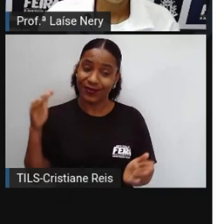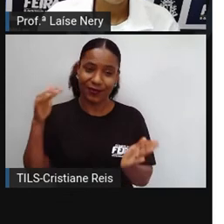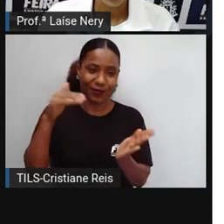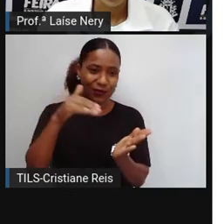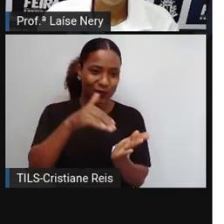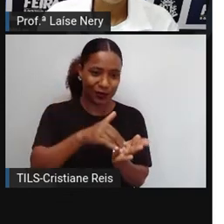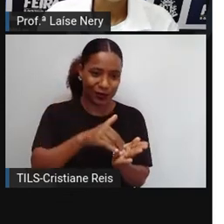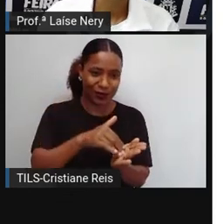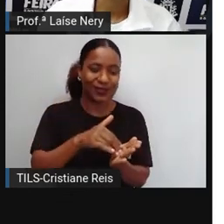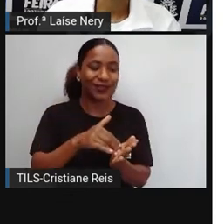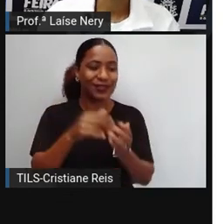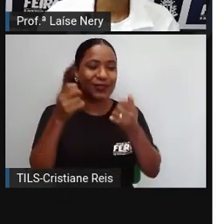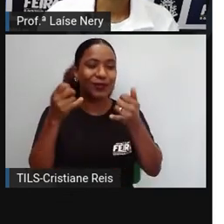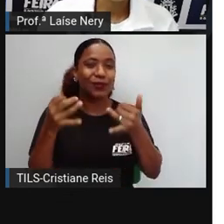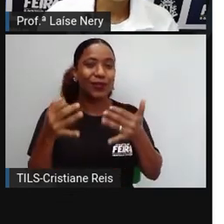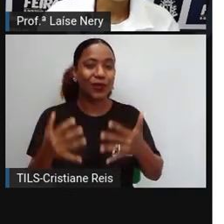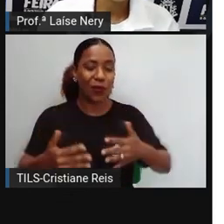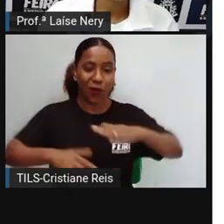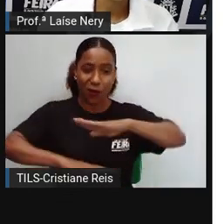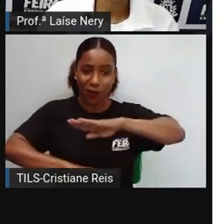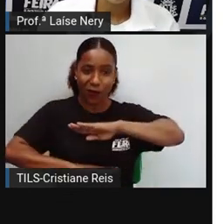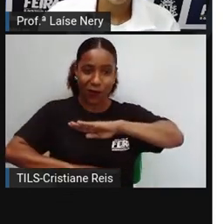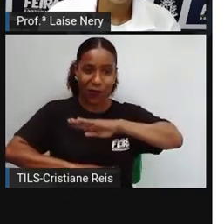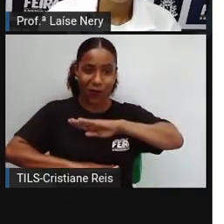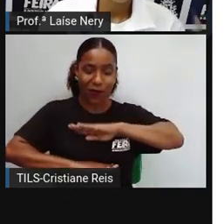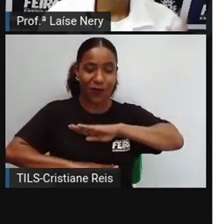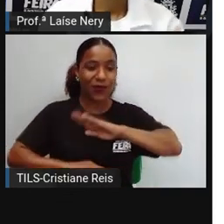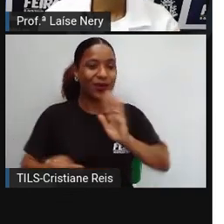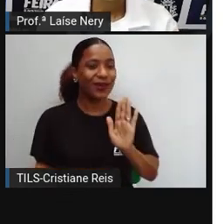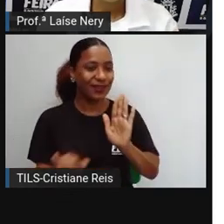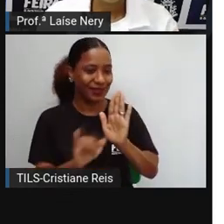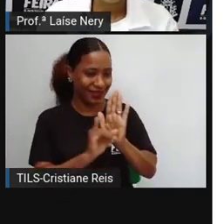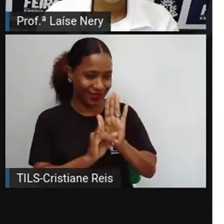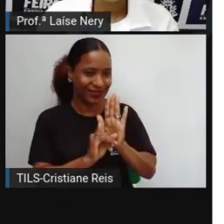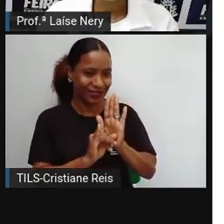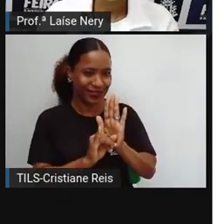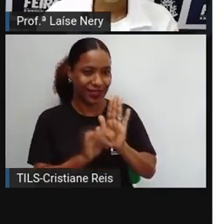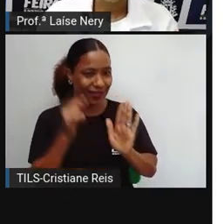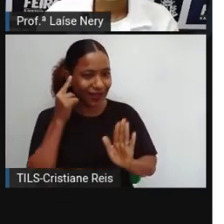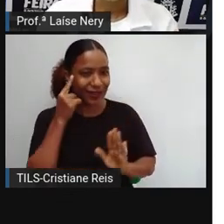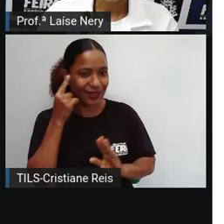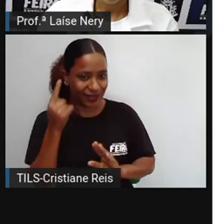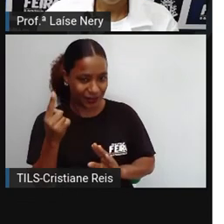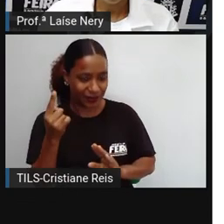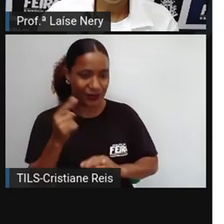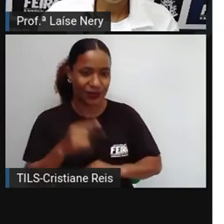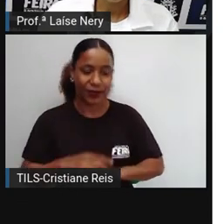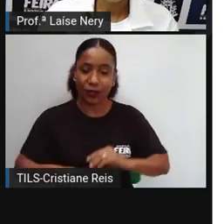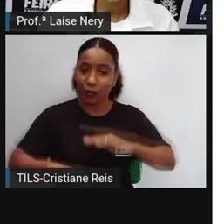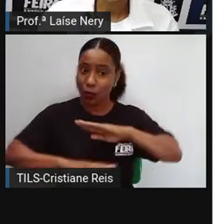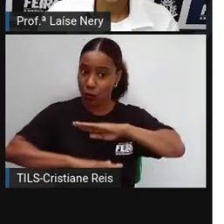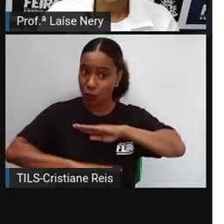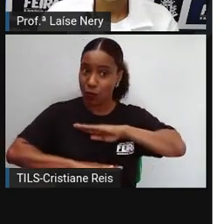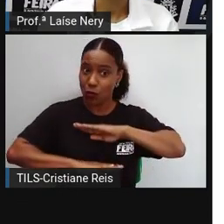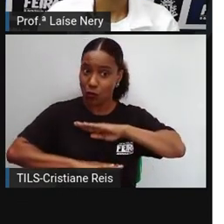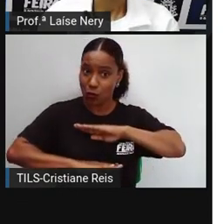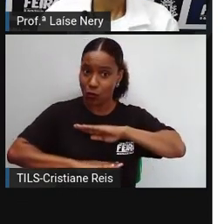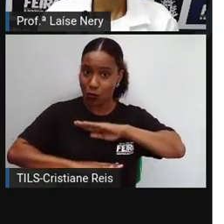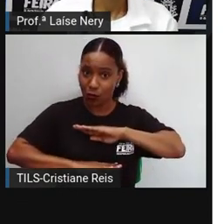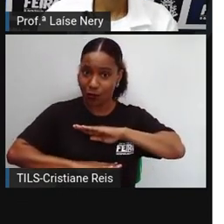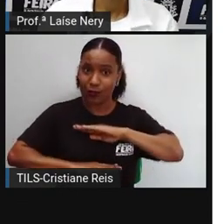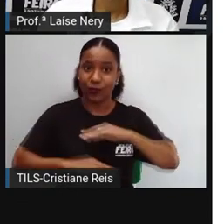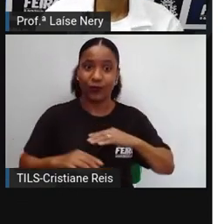nós falamos sobre a relação entre corpo e identidade. Nós aprendemos que o corpo é